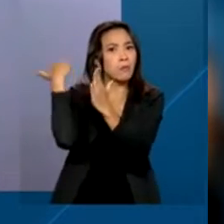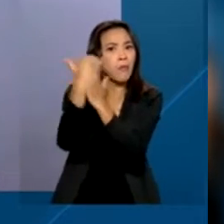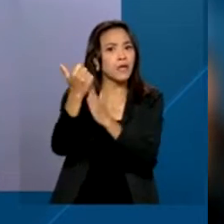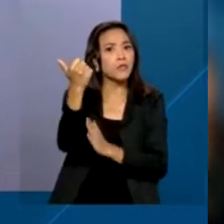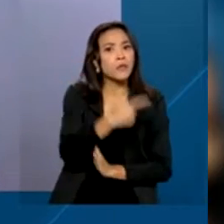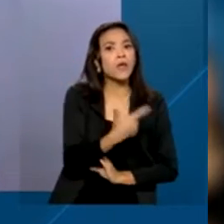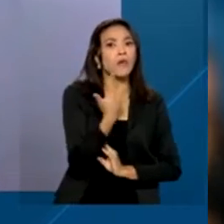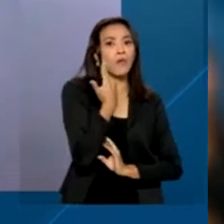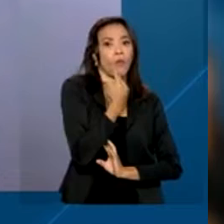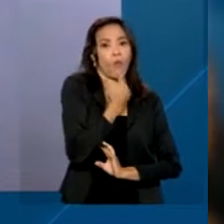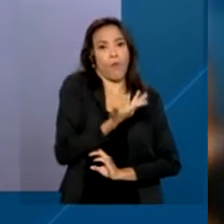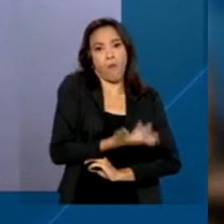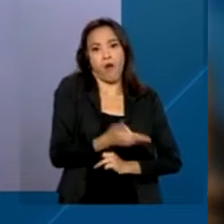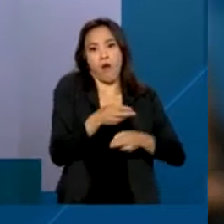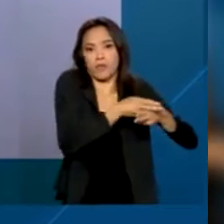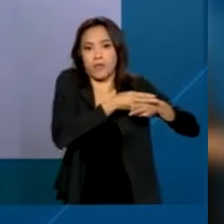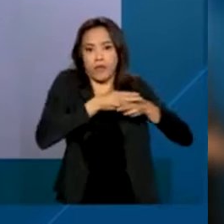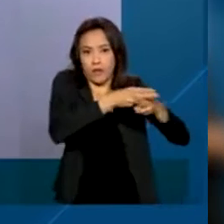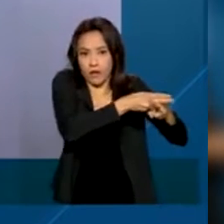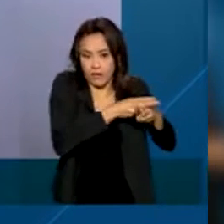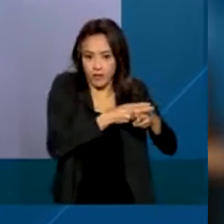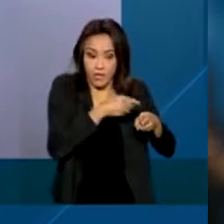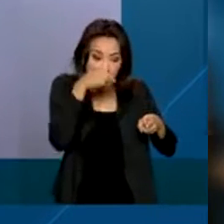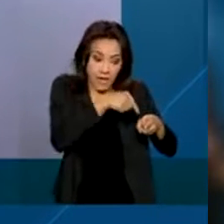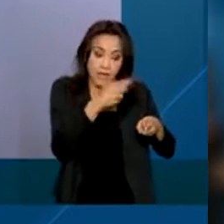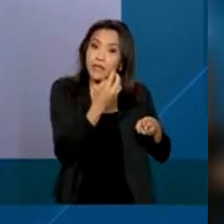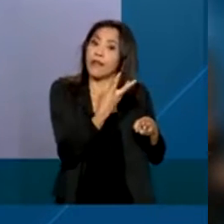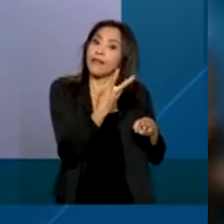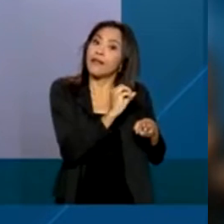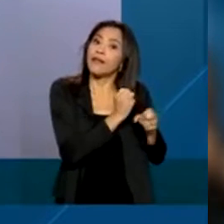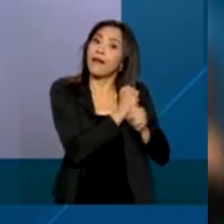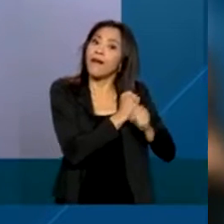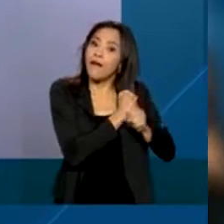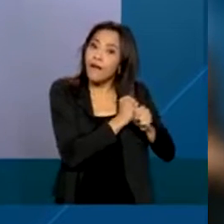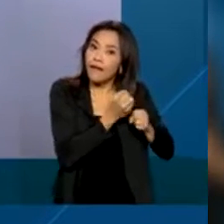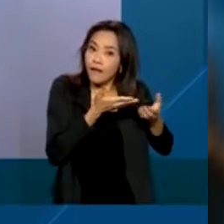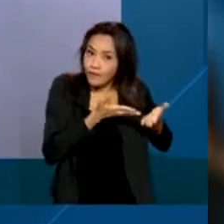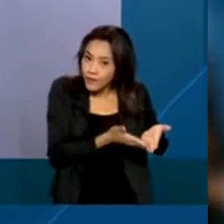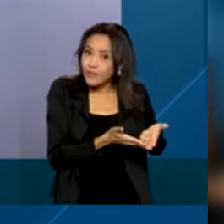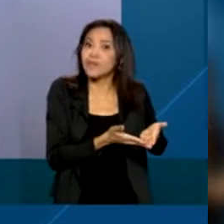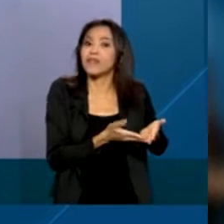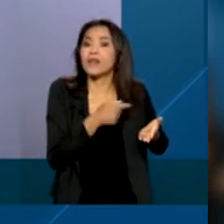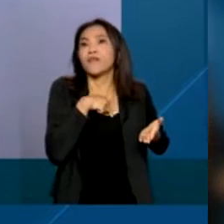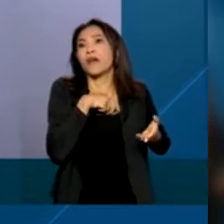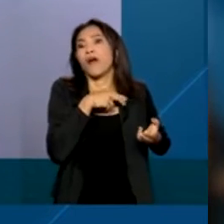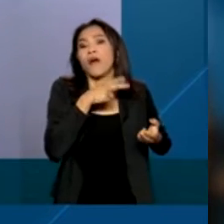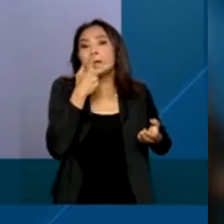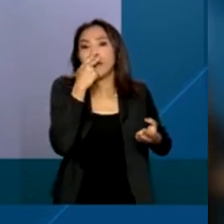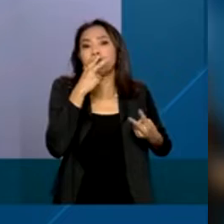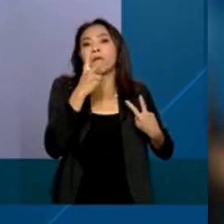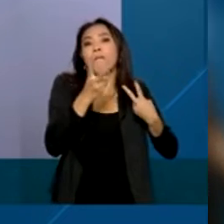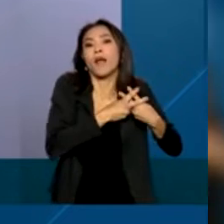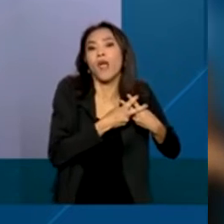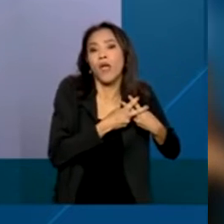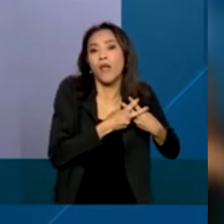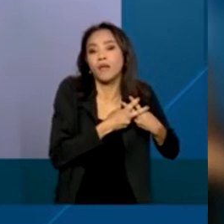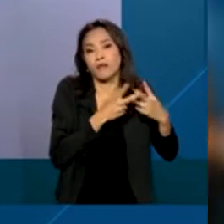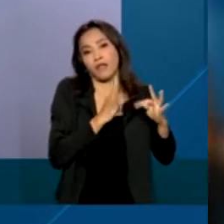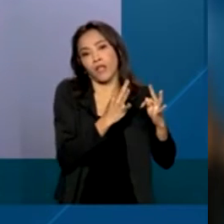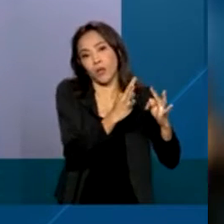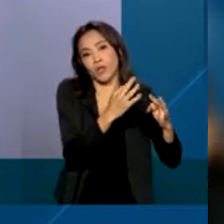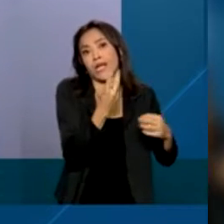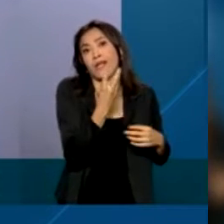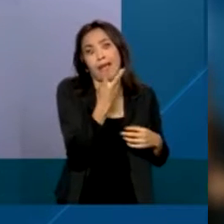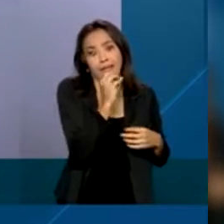um satélite, suponha que é feito por uma vida de 30 anos, você fica preso naquela tecnologia, então, por 30 anos. Esse